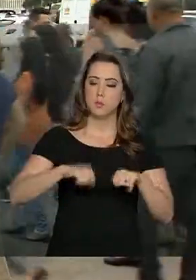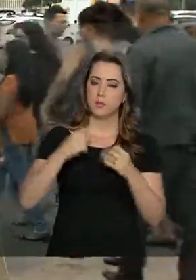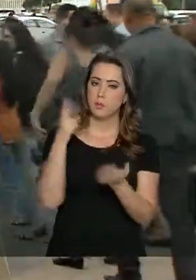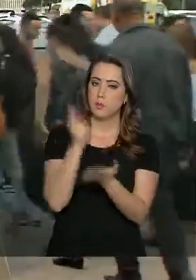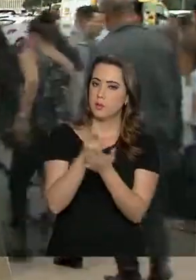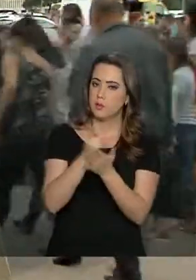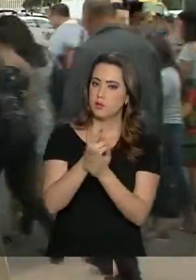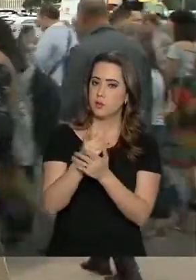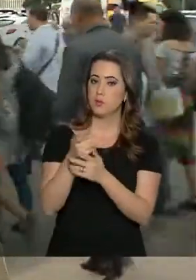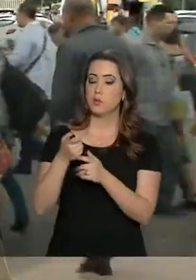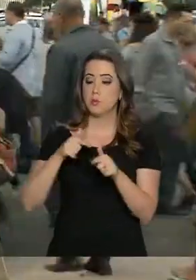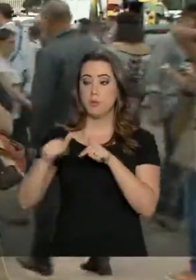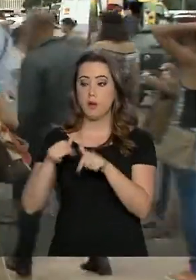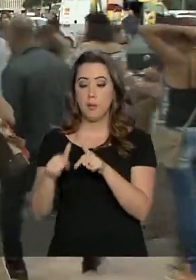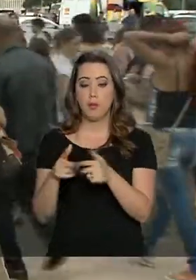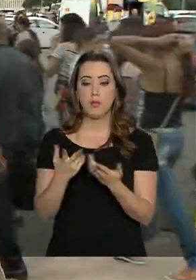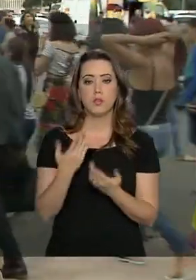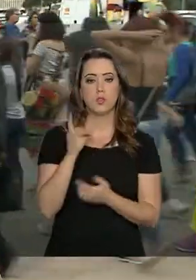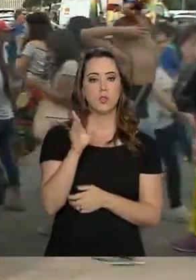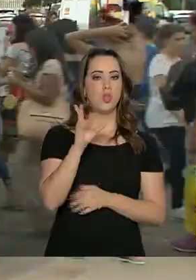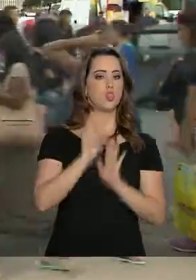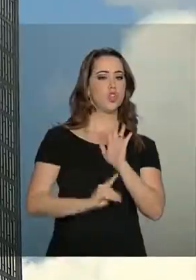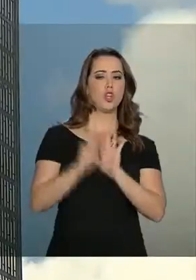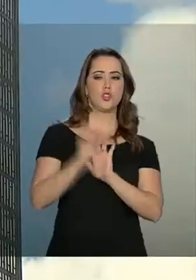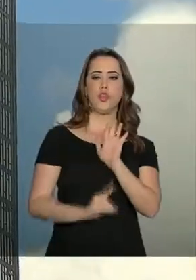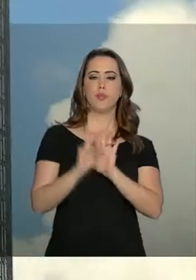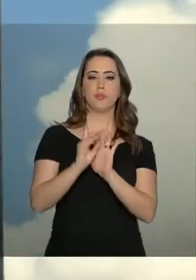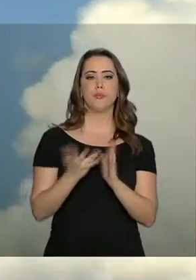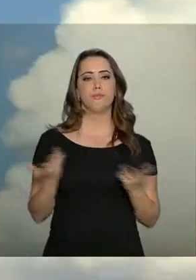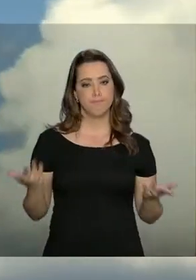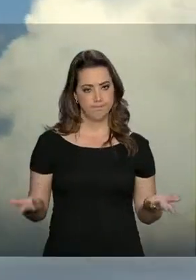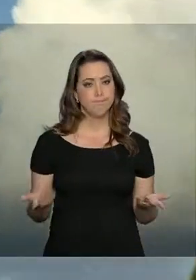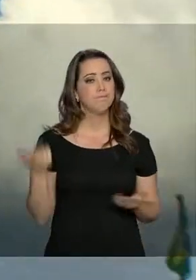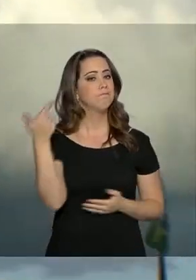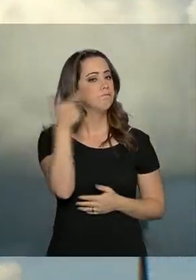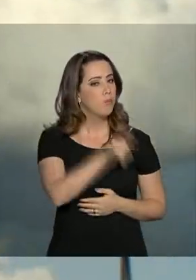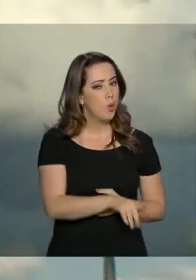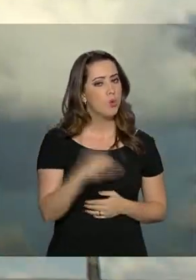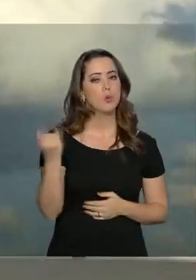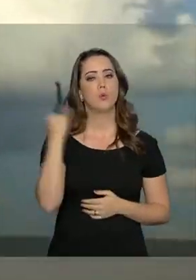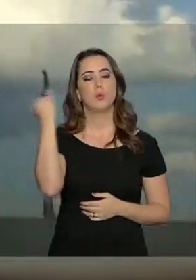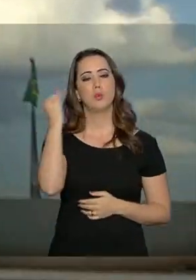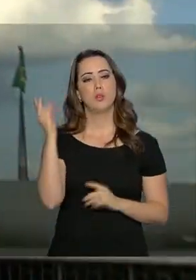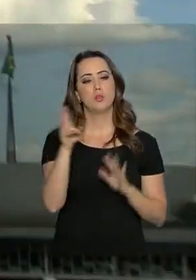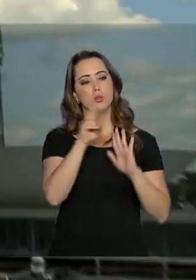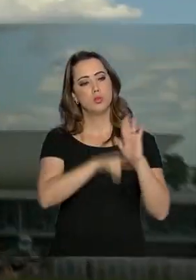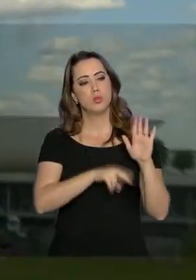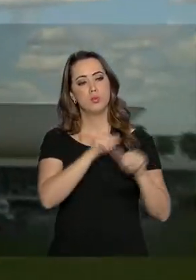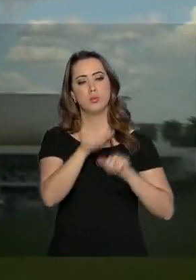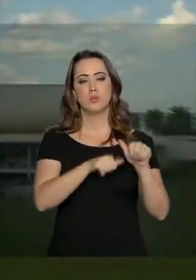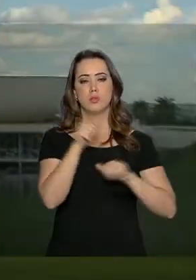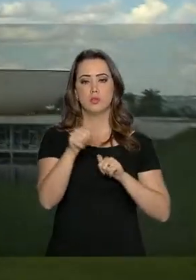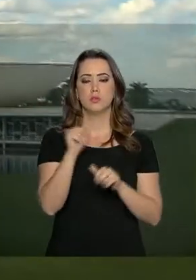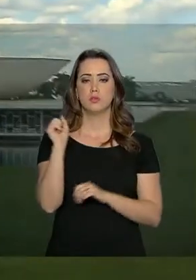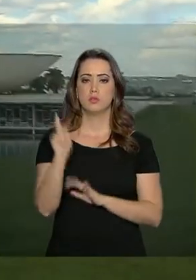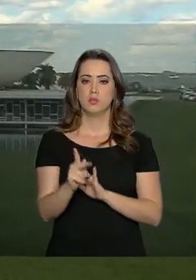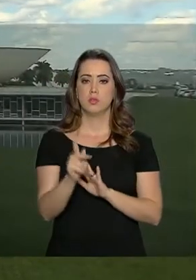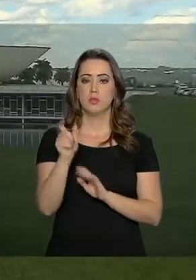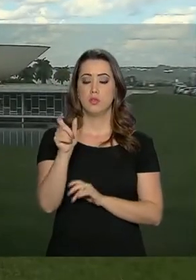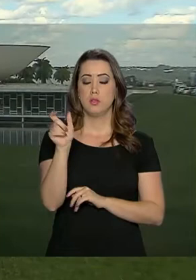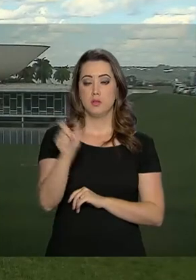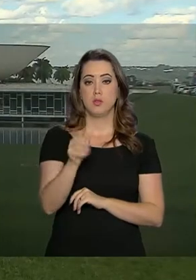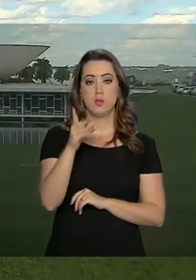os mesmos deveres, porque ele só tem direitos. Outro item da nova Previdência prevê a mudança na aposentadoria dos